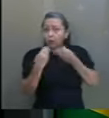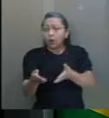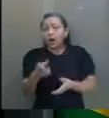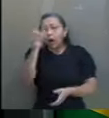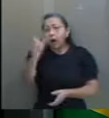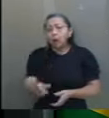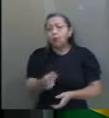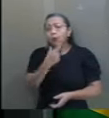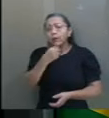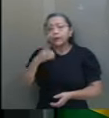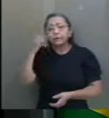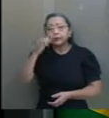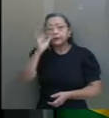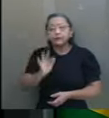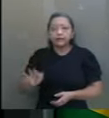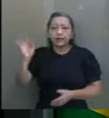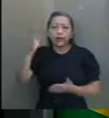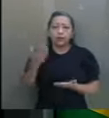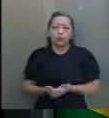a um deputado federal.